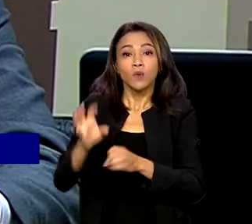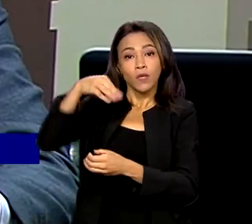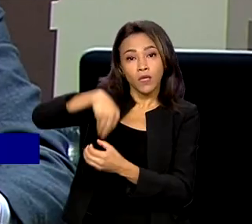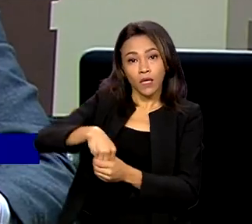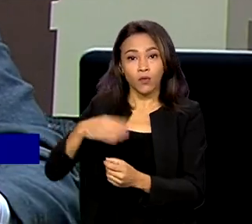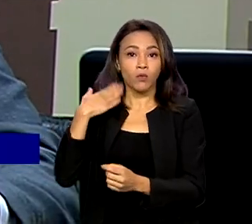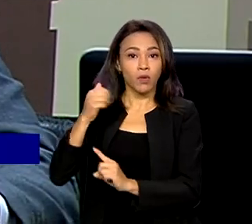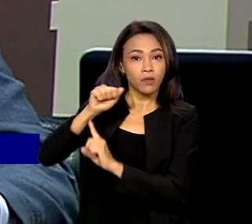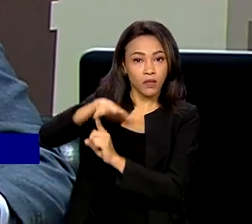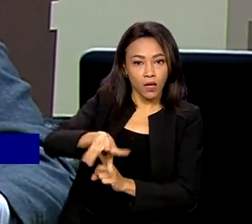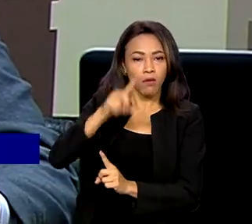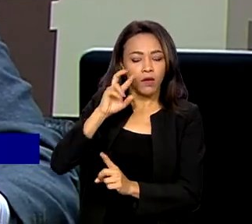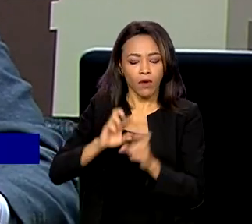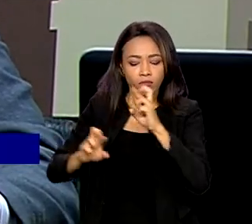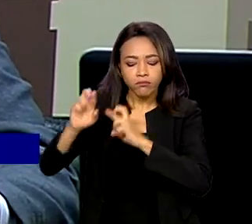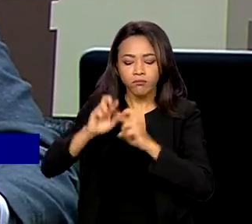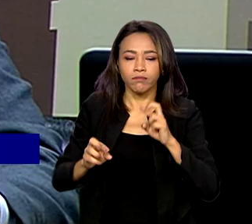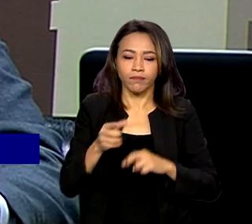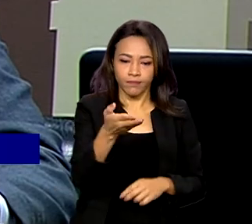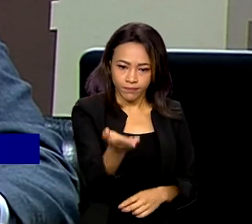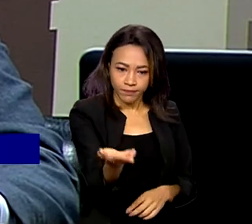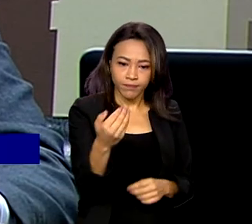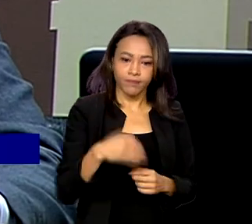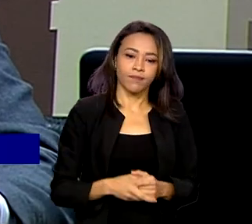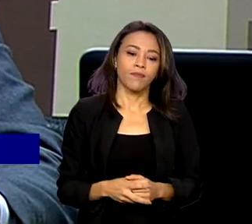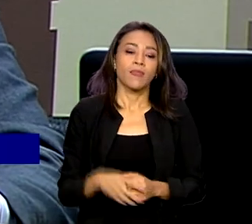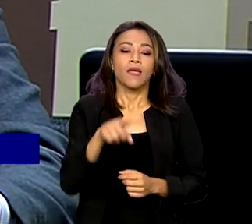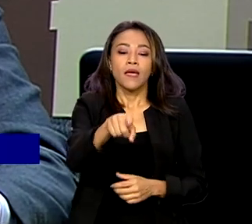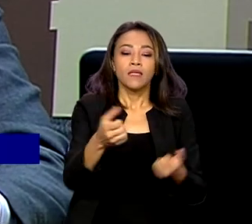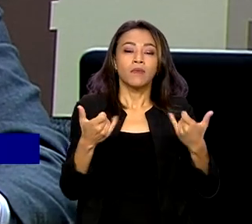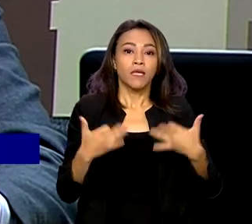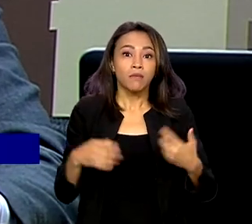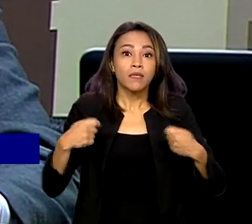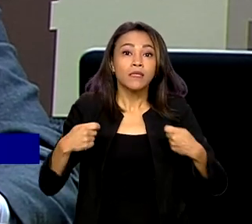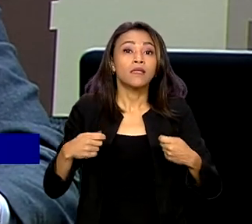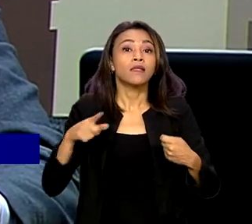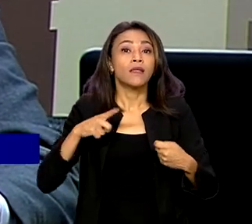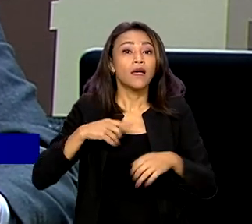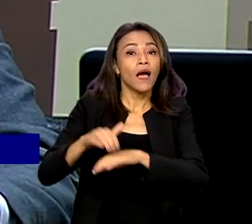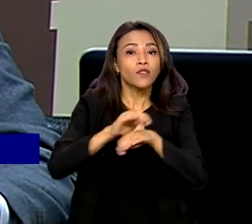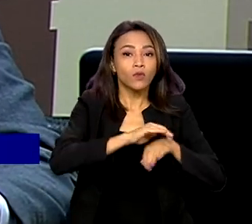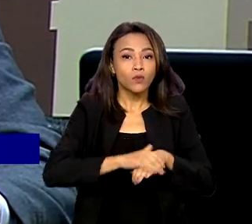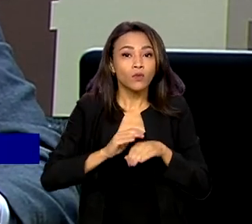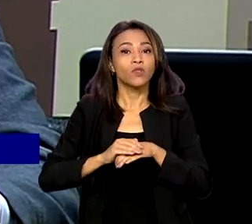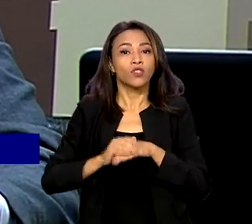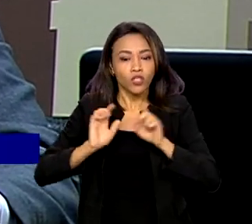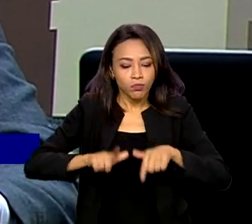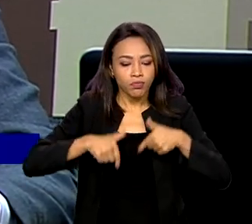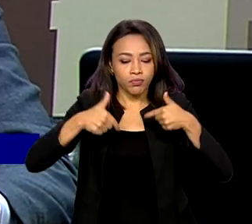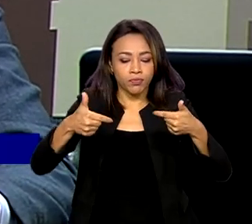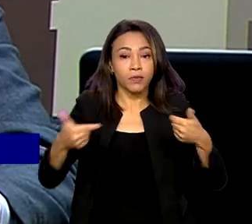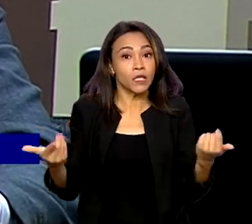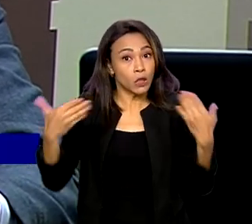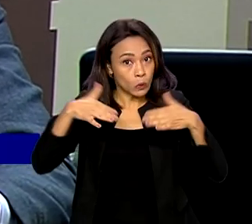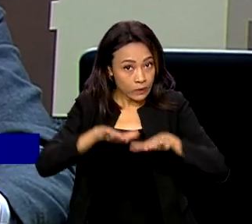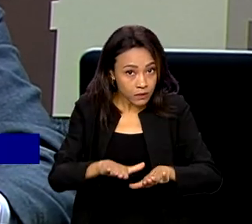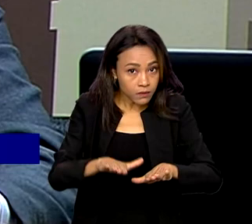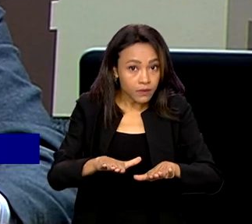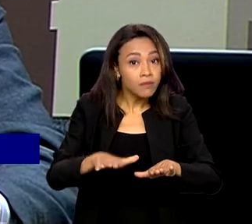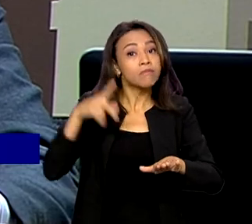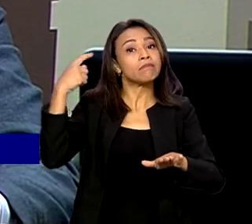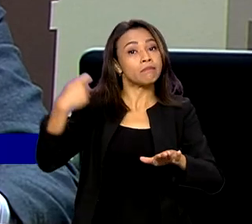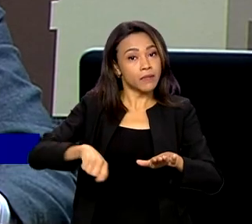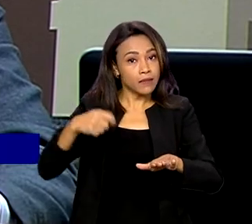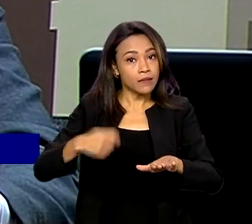supervisão bancária deve necessariamente agir de forma intrusiva e sempre proativa. Para tanto, precisa